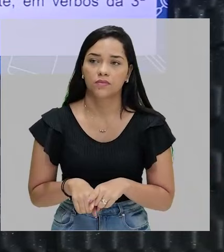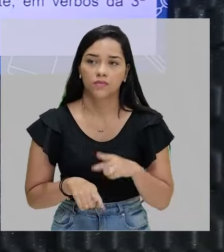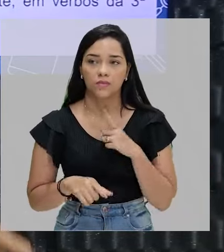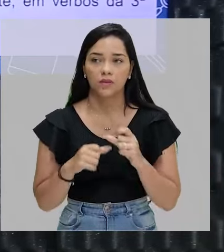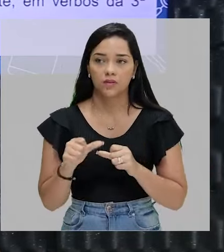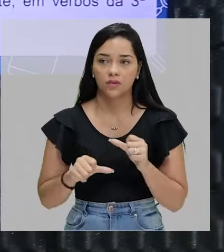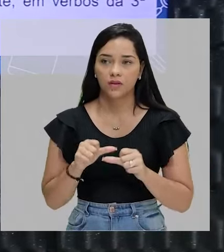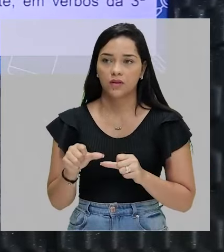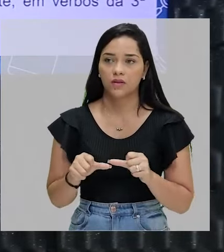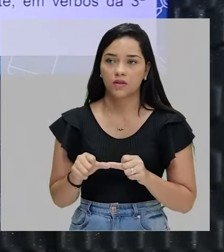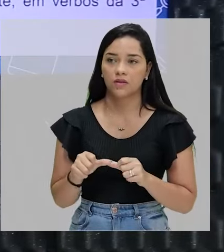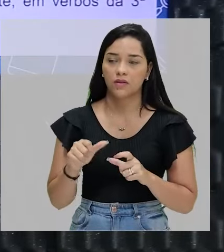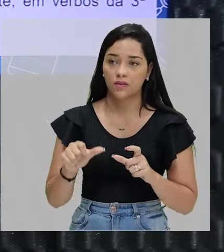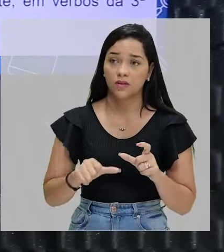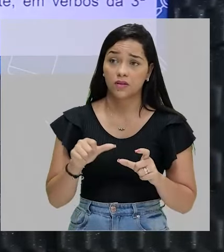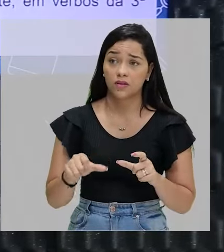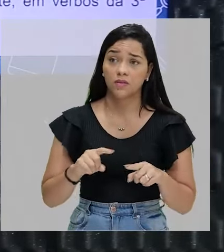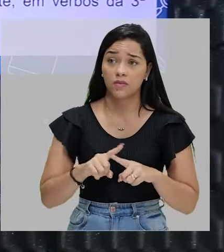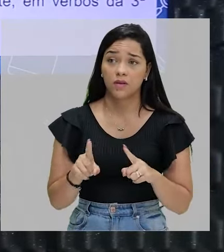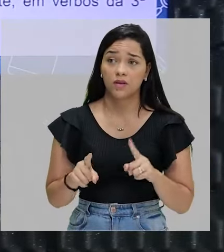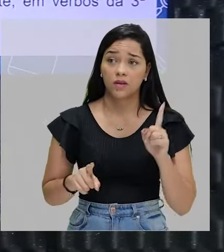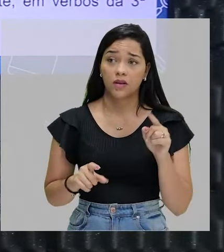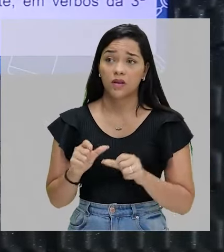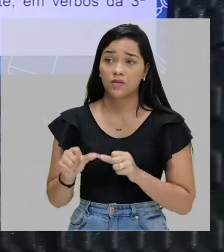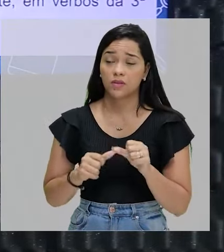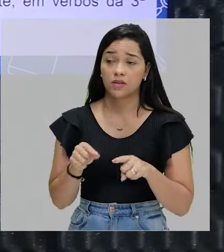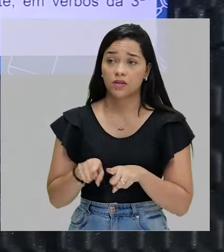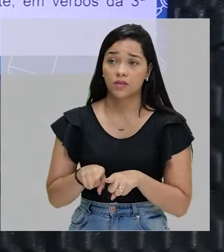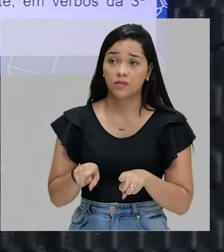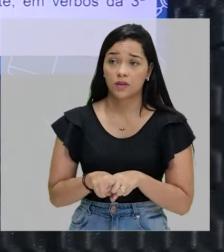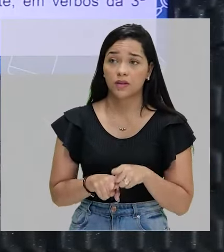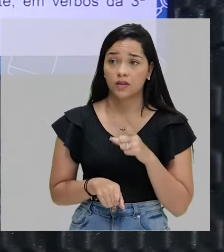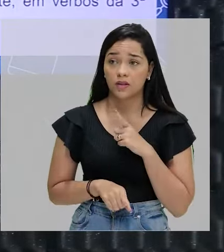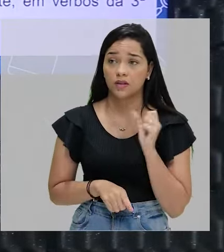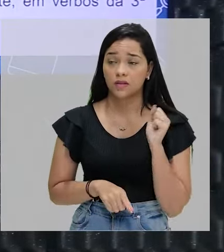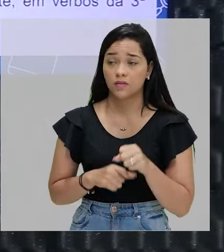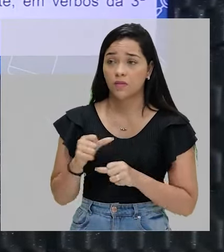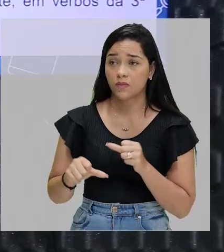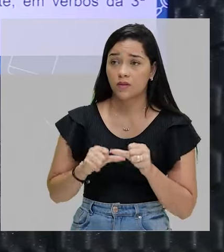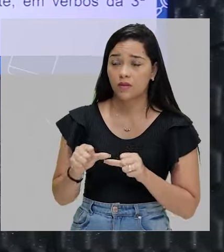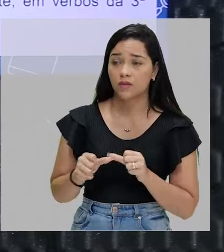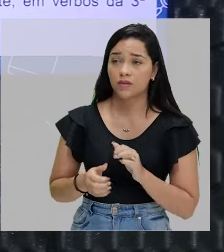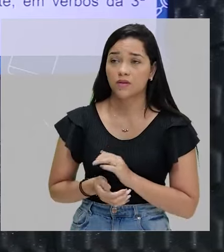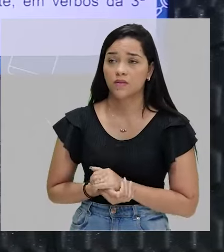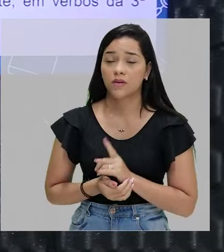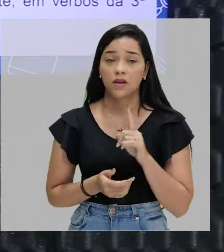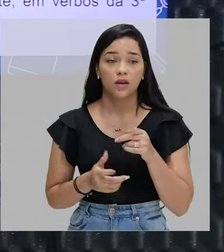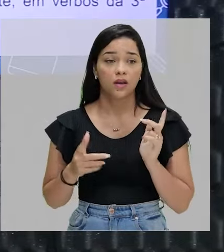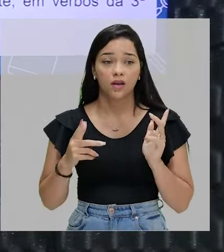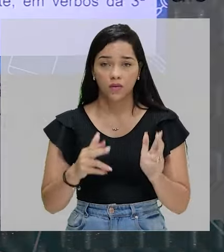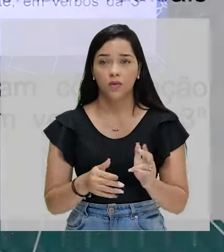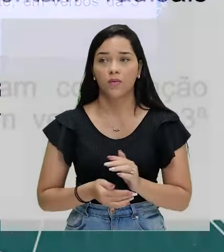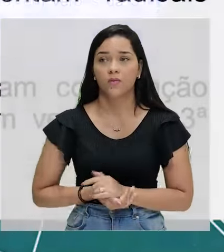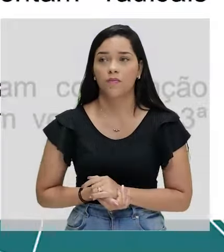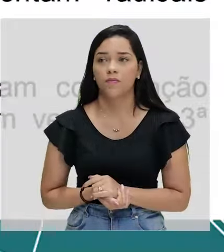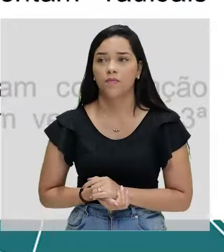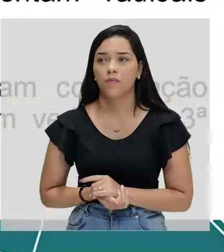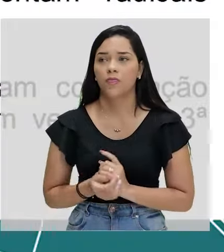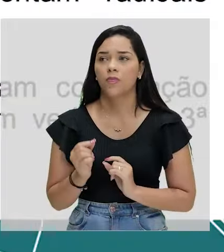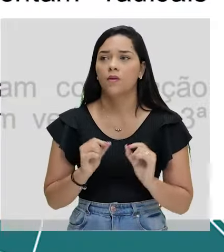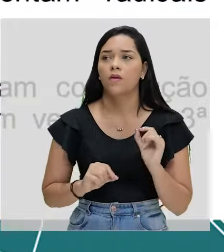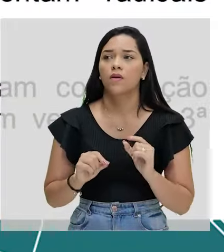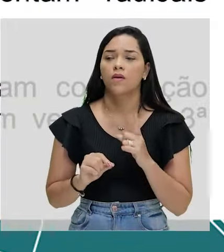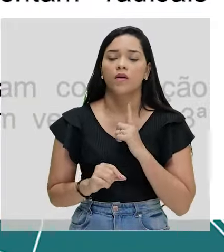mudança na hora da flexão, gente, mas flexão é mudança também. Então, fica, existe uma mudança na hora da mudança, é a mesma coisa. O que que são